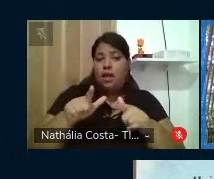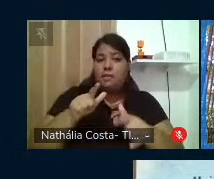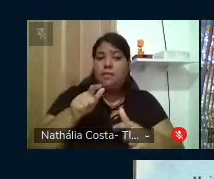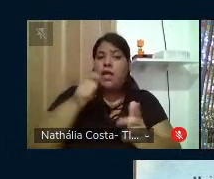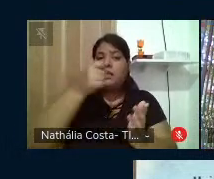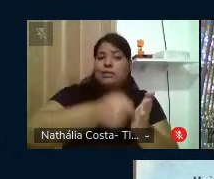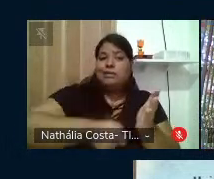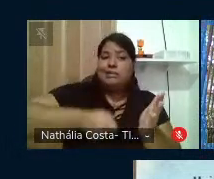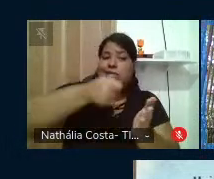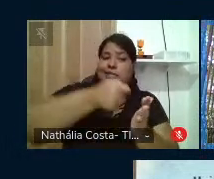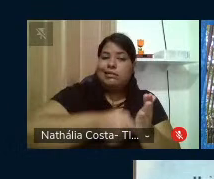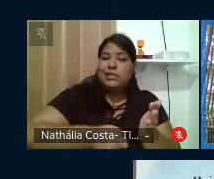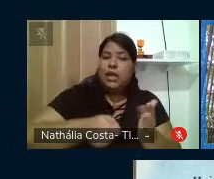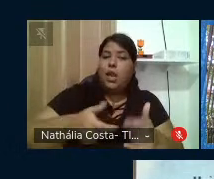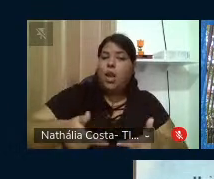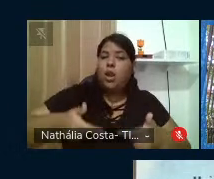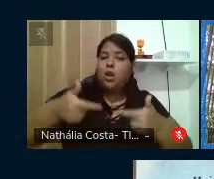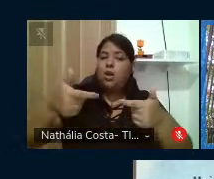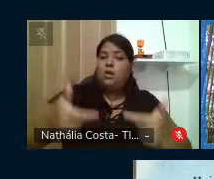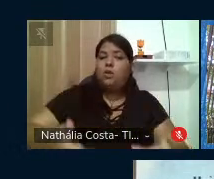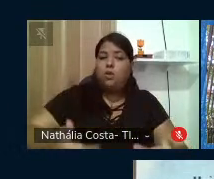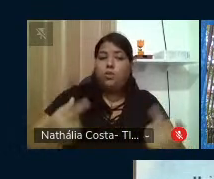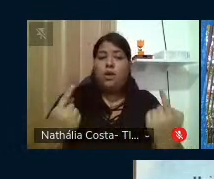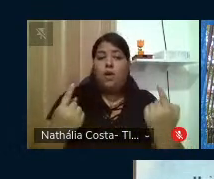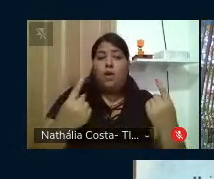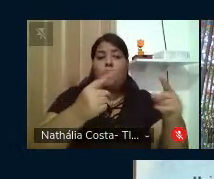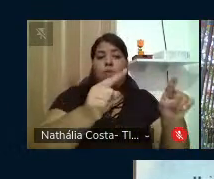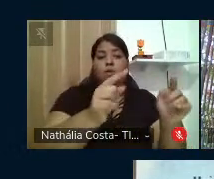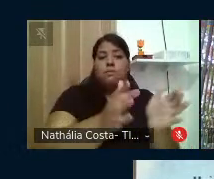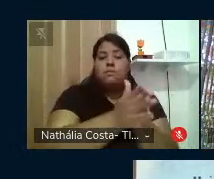contra a miséria,